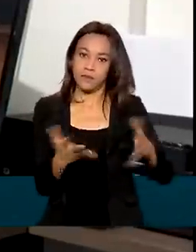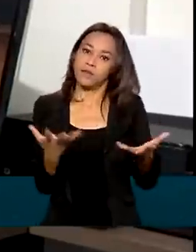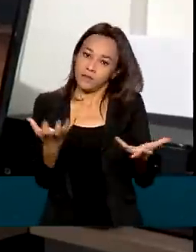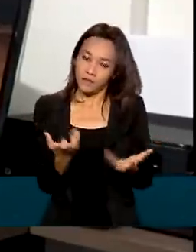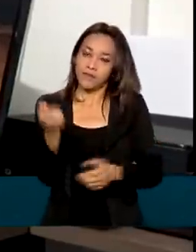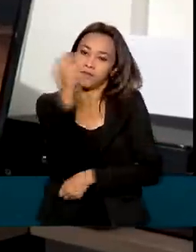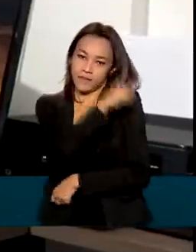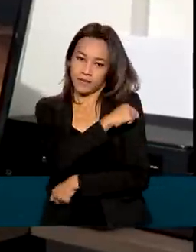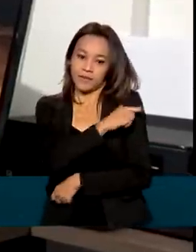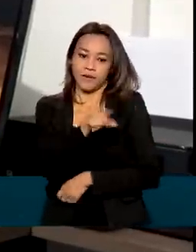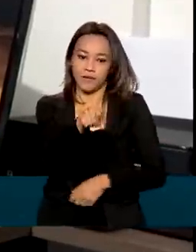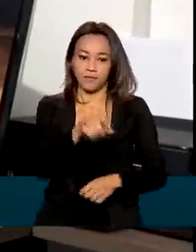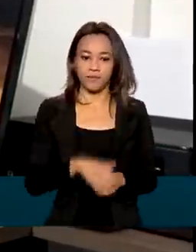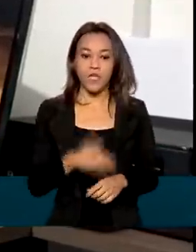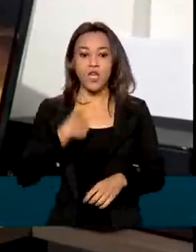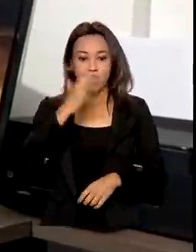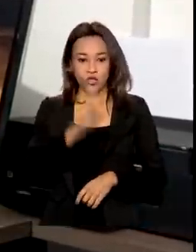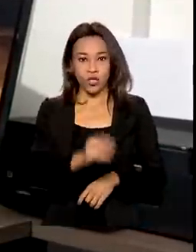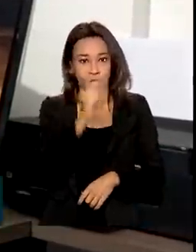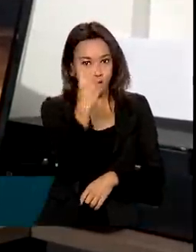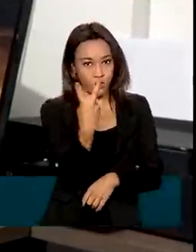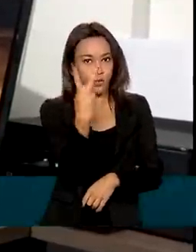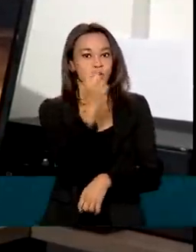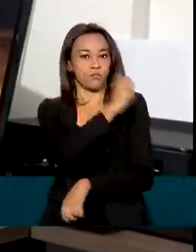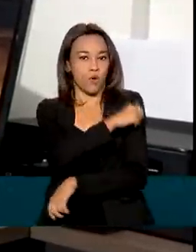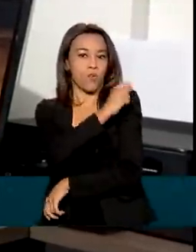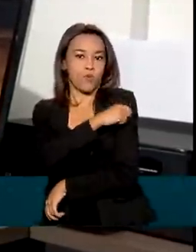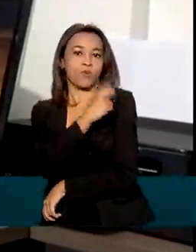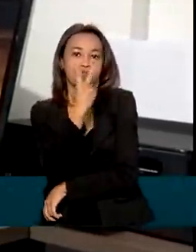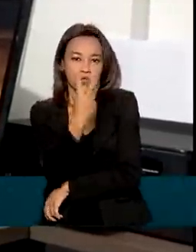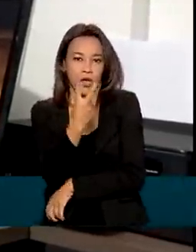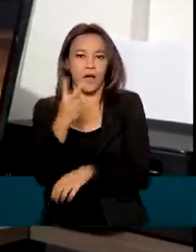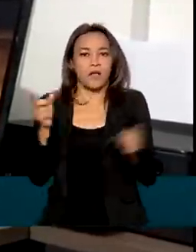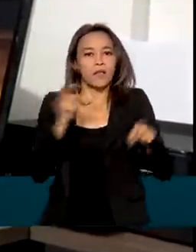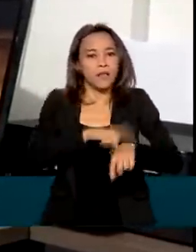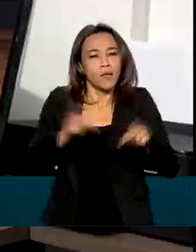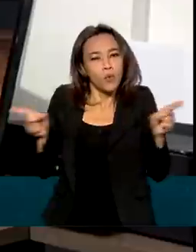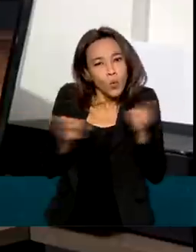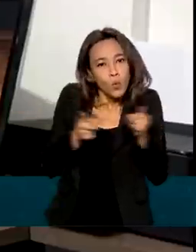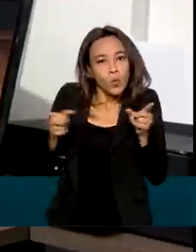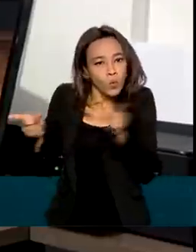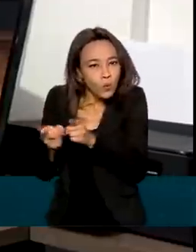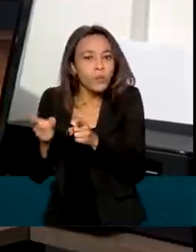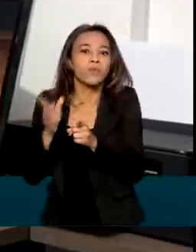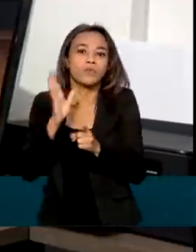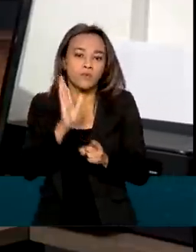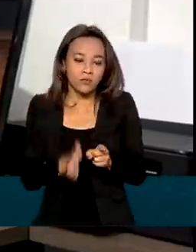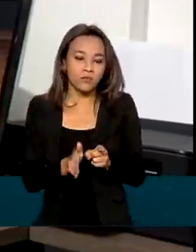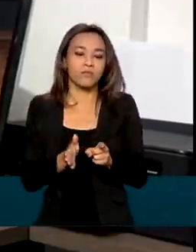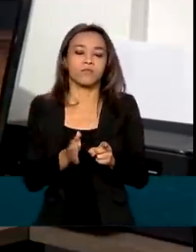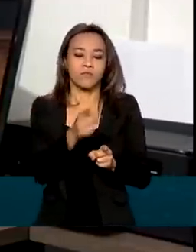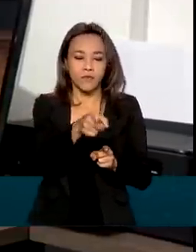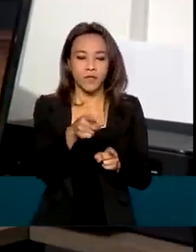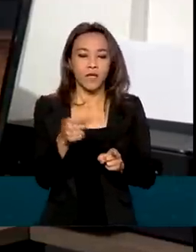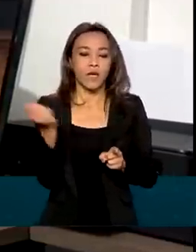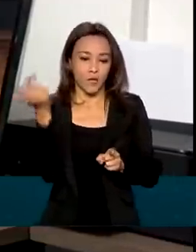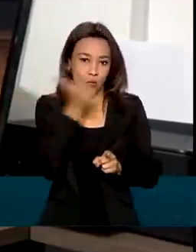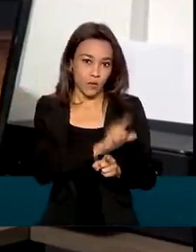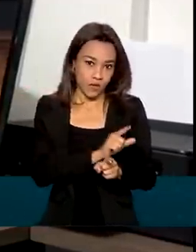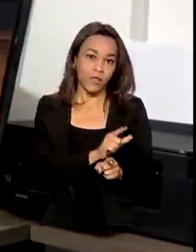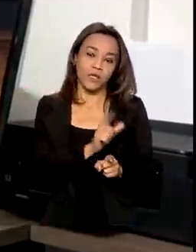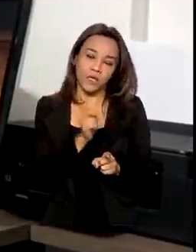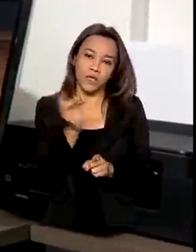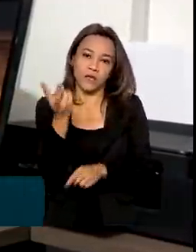vacinar. Já tomei as duas doses, em um intervalo curto de tempo eu tomei, então já consegui concluir o ciclo das duas